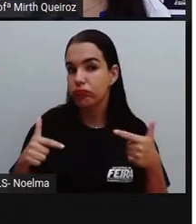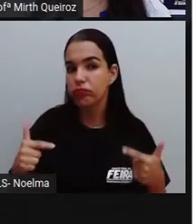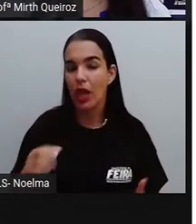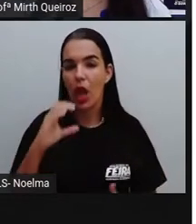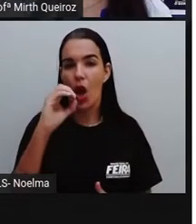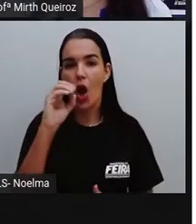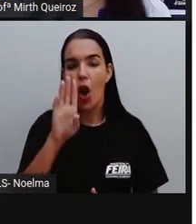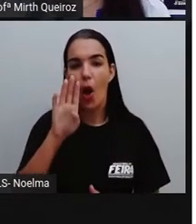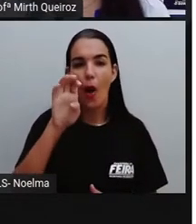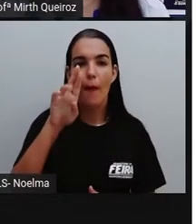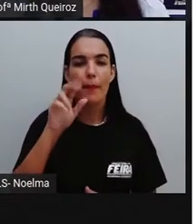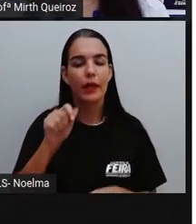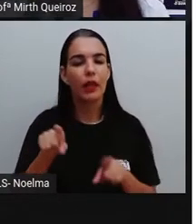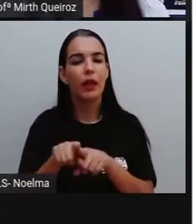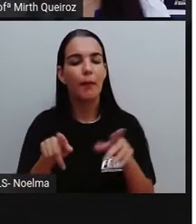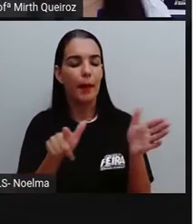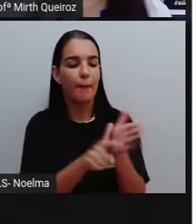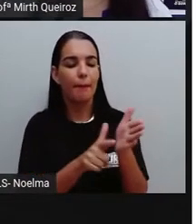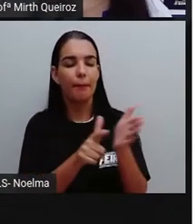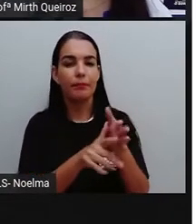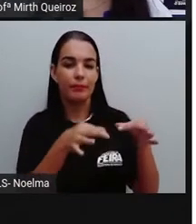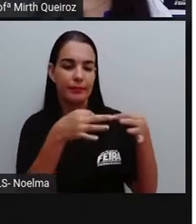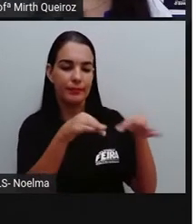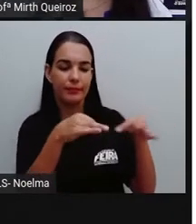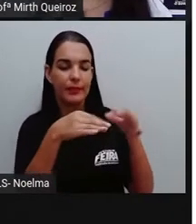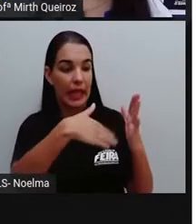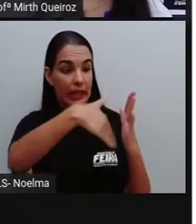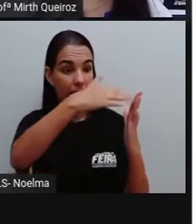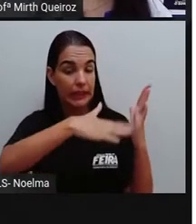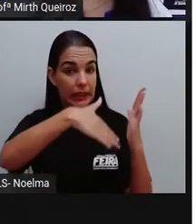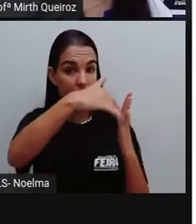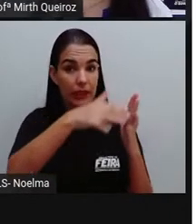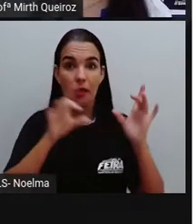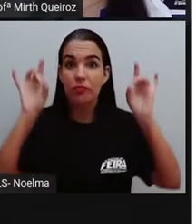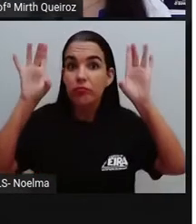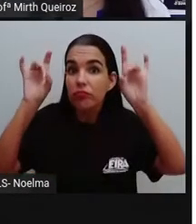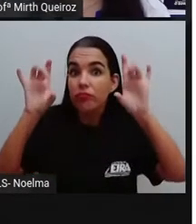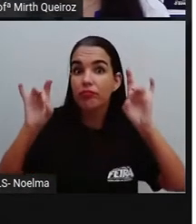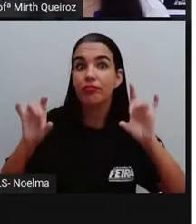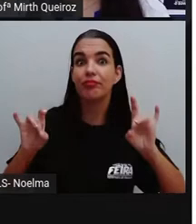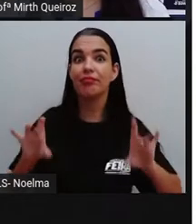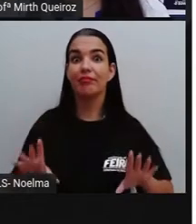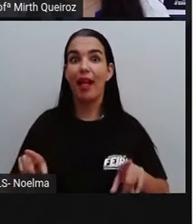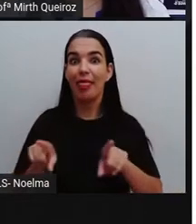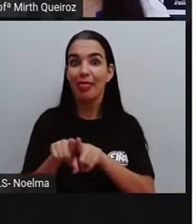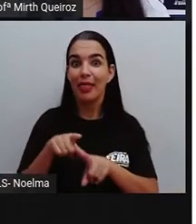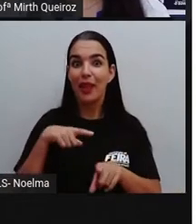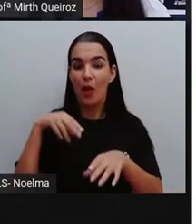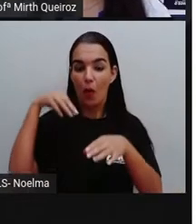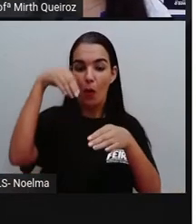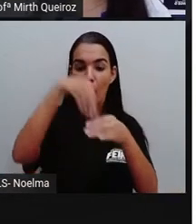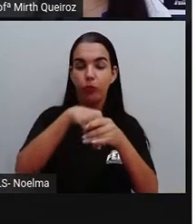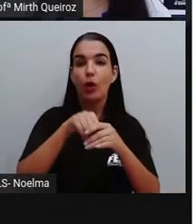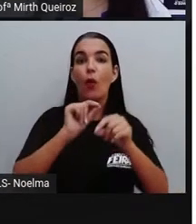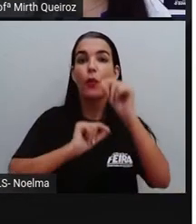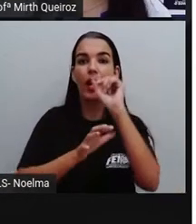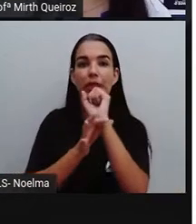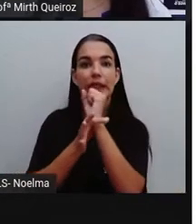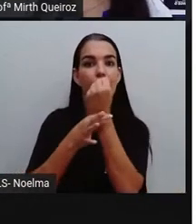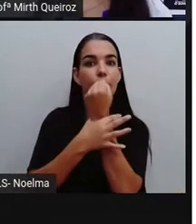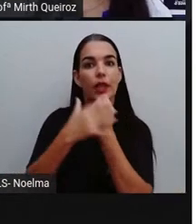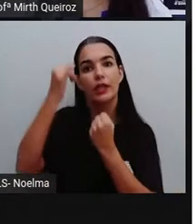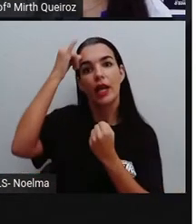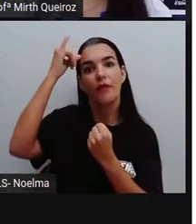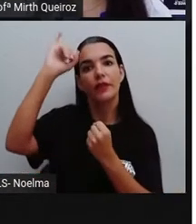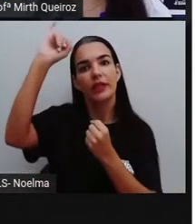são feitas com papel e tintas especiais com elementos de segurança para evitar